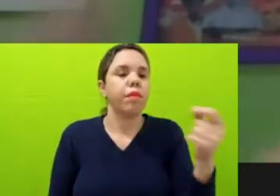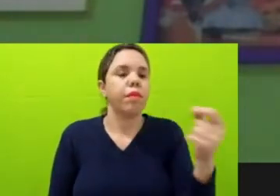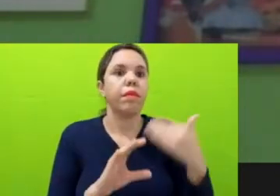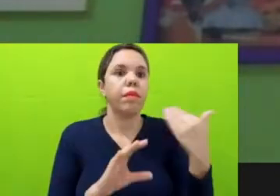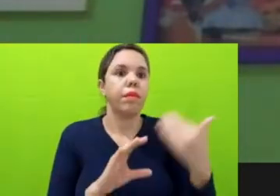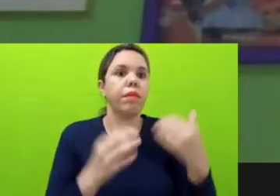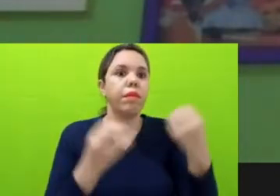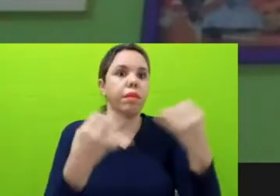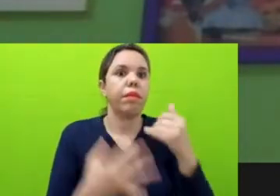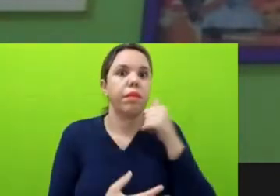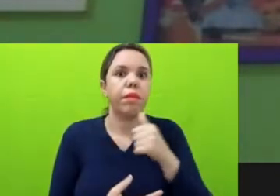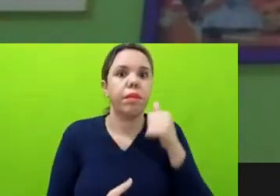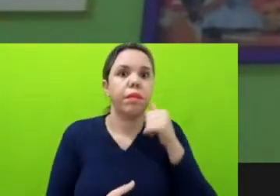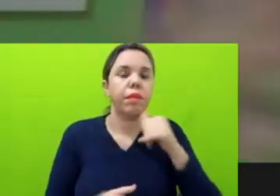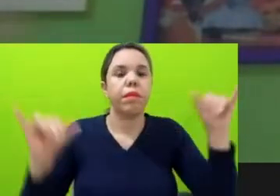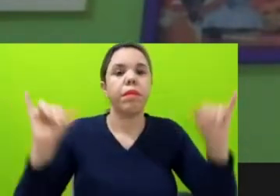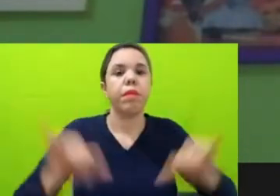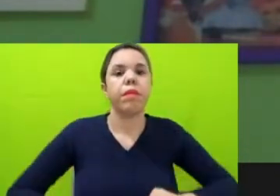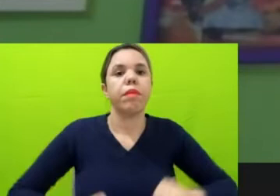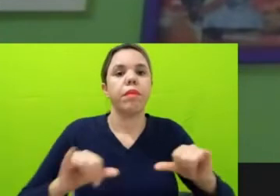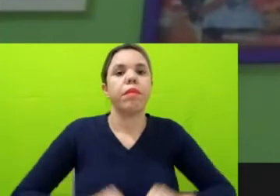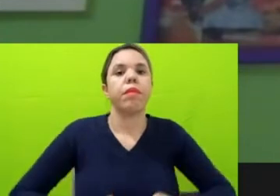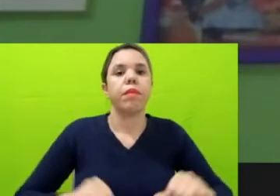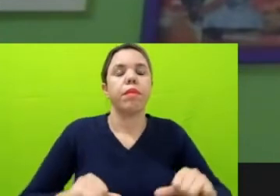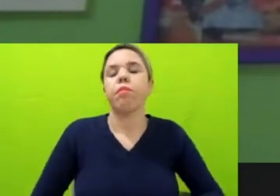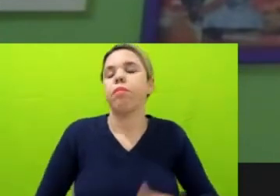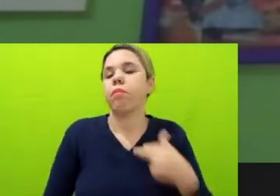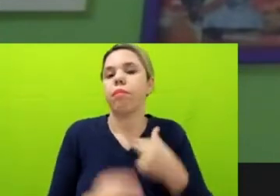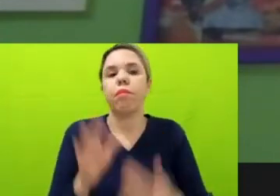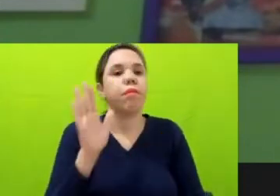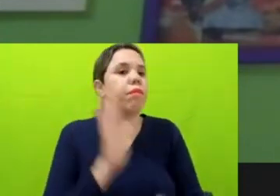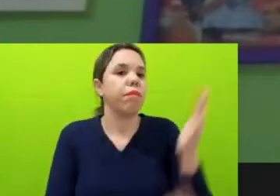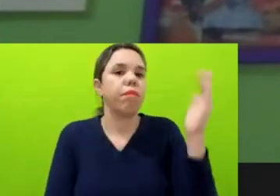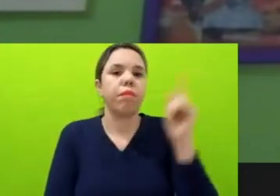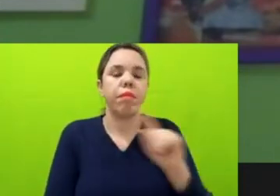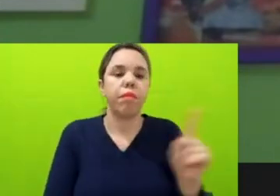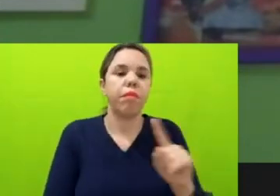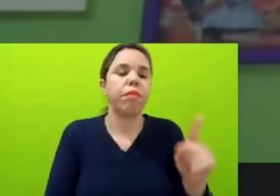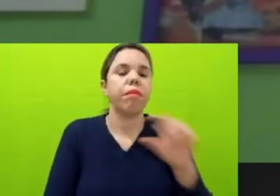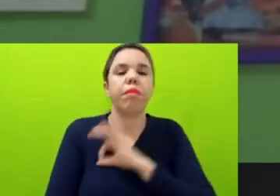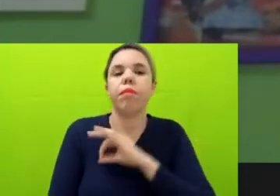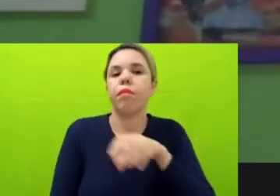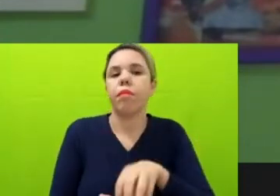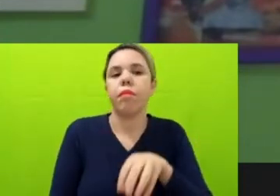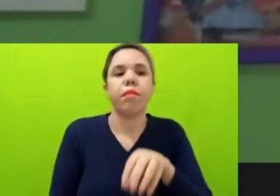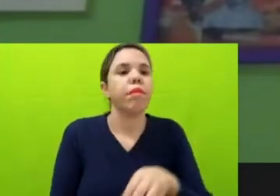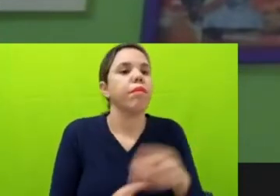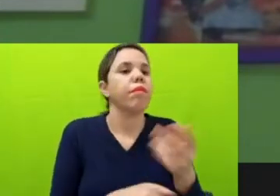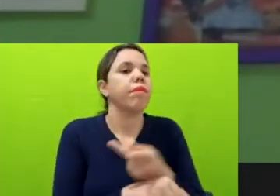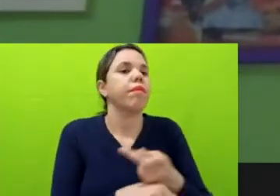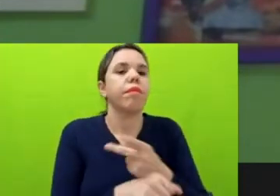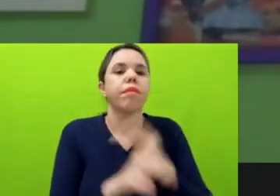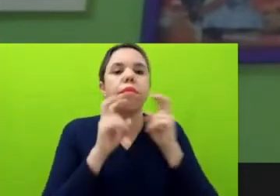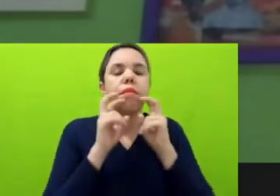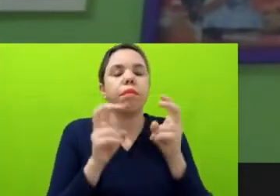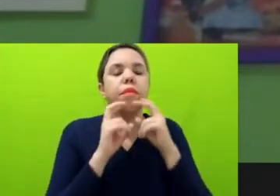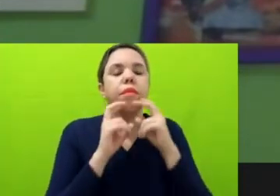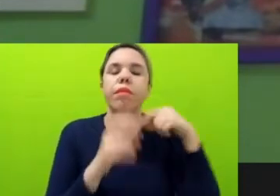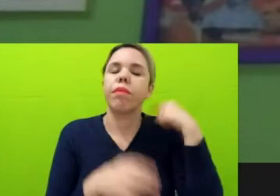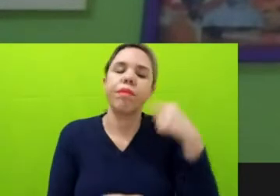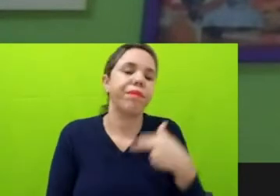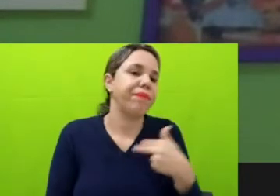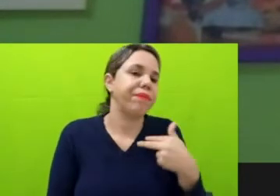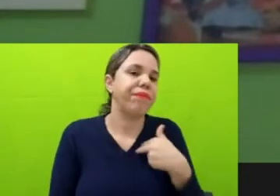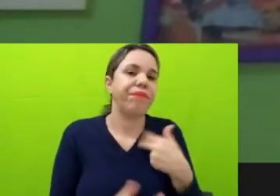sem poder sair de casa para ir numa delegacia ou até mesmo procurar uma advogada por causa da situação do vírus, né.